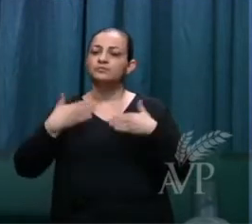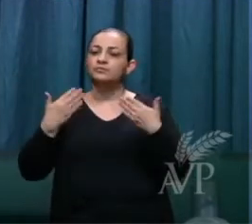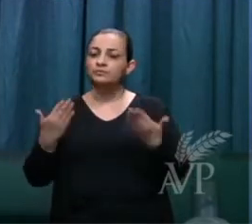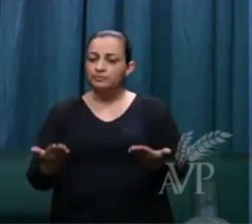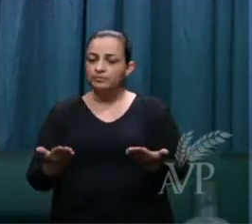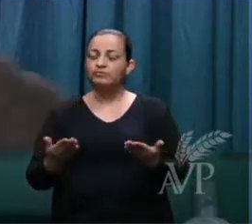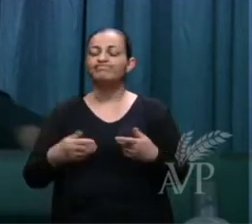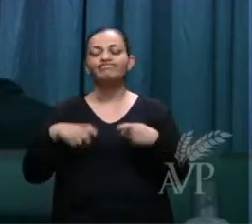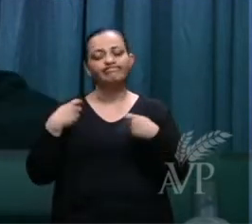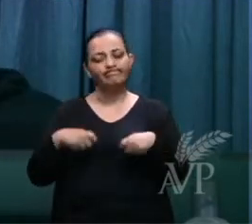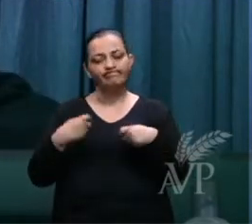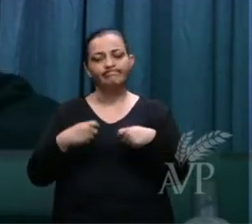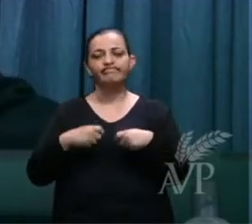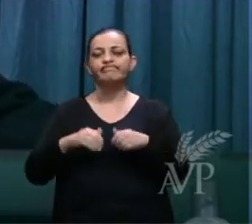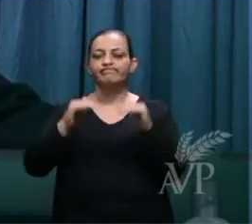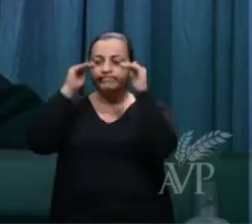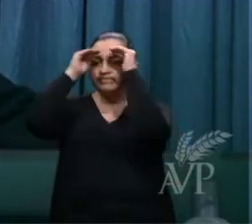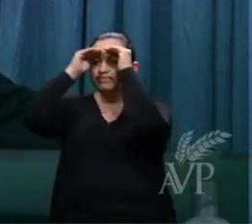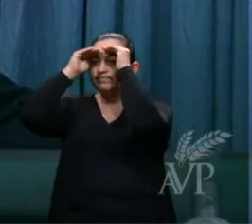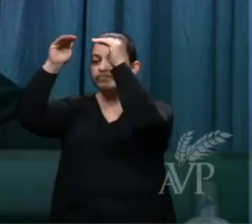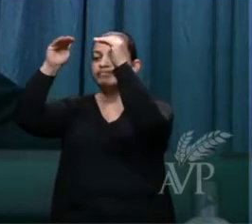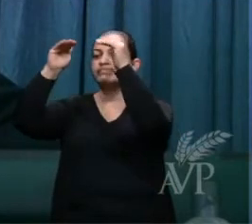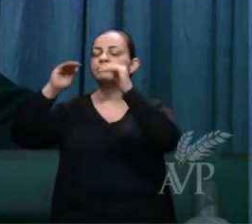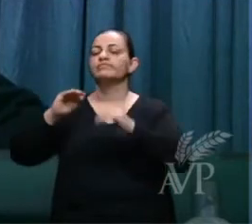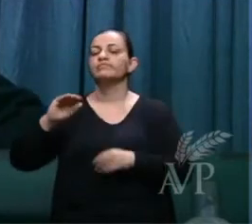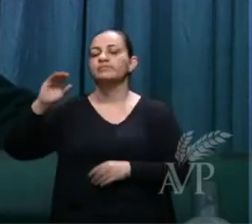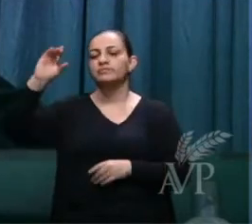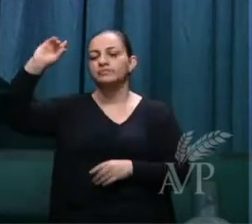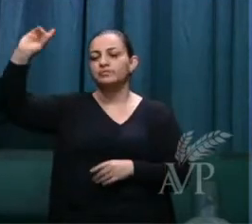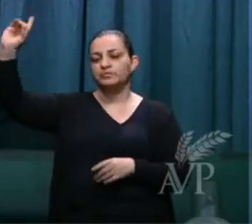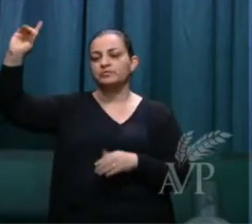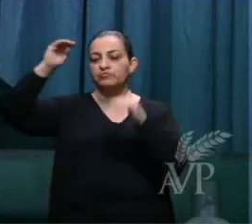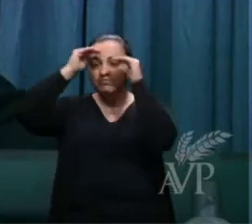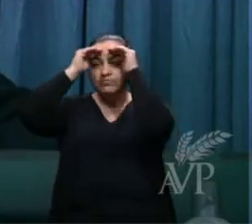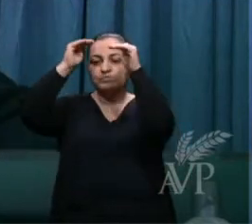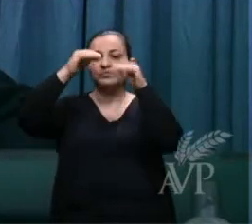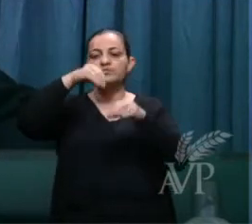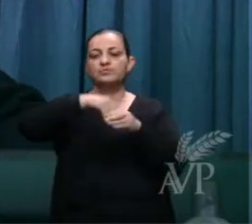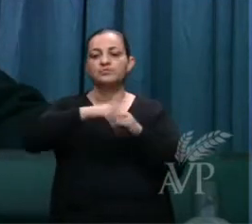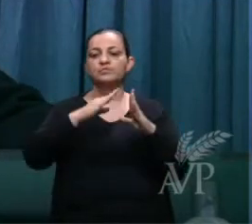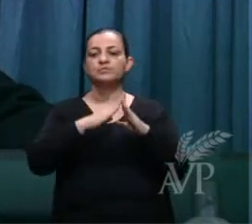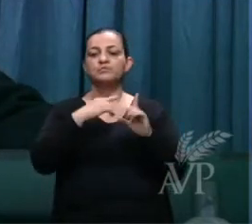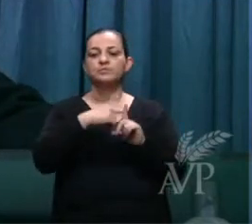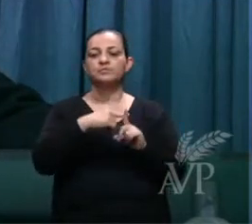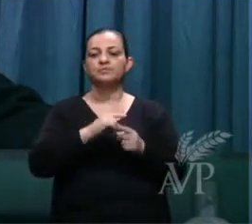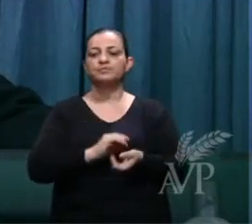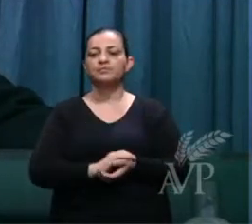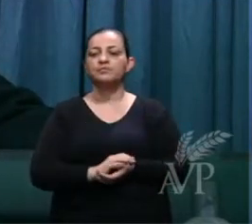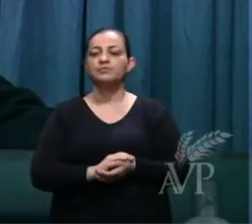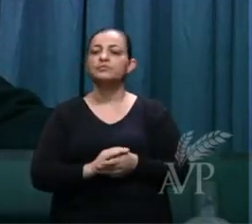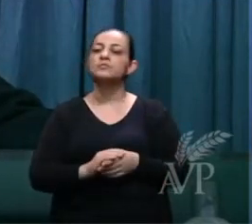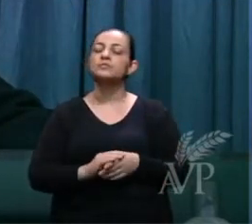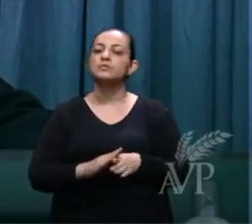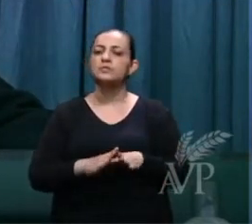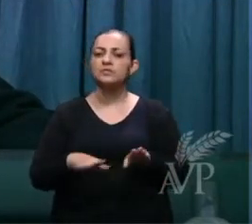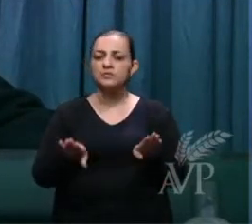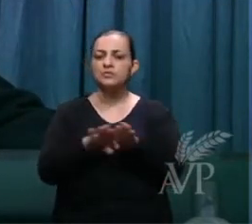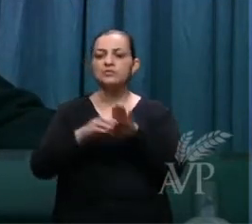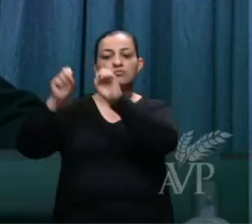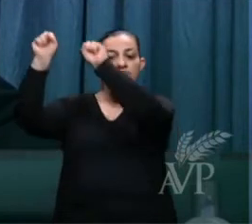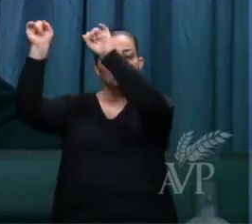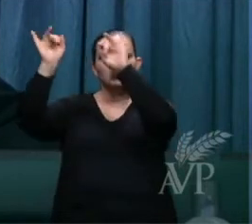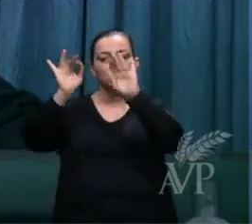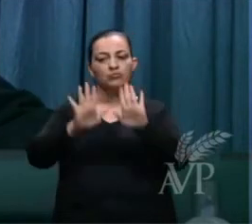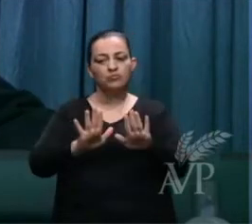é necessário que se guarde a reverência. E isso atrai bênção